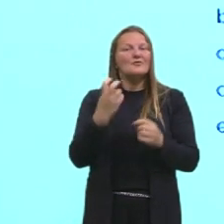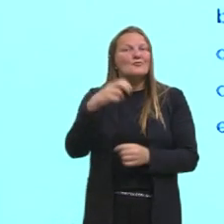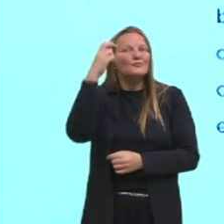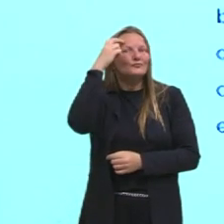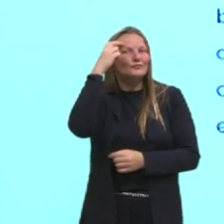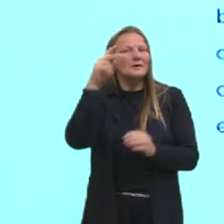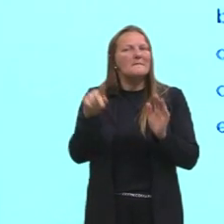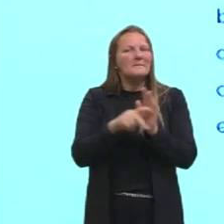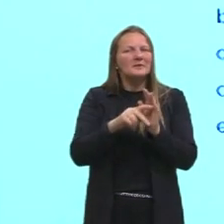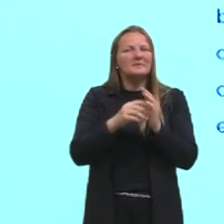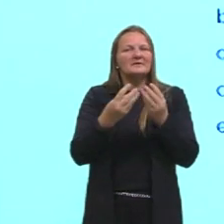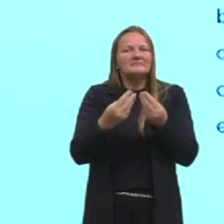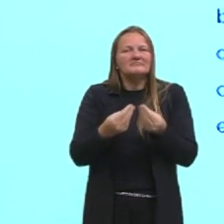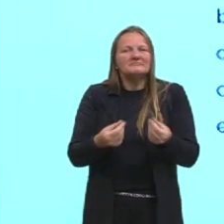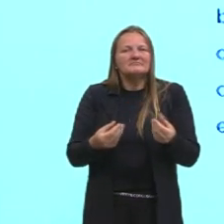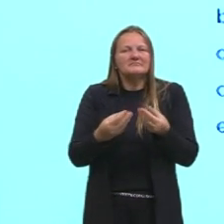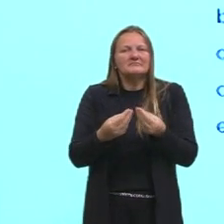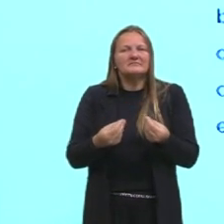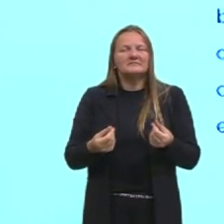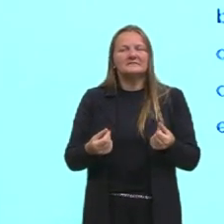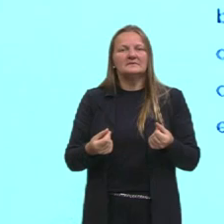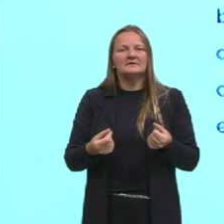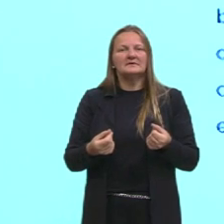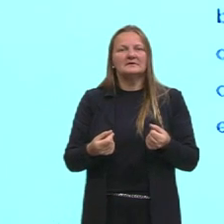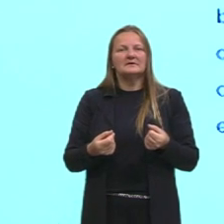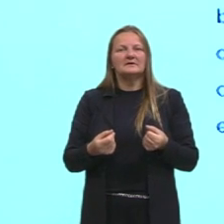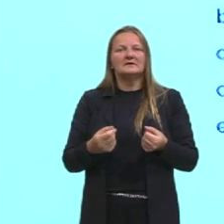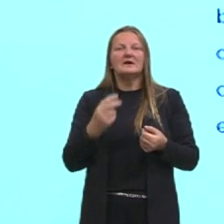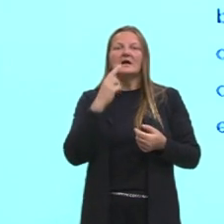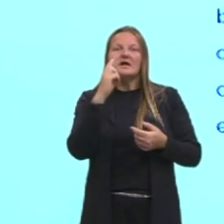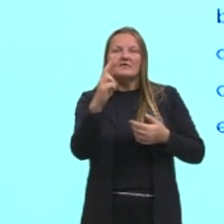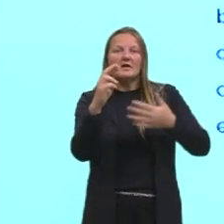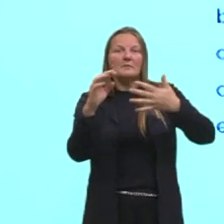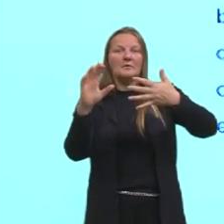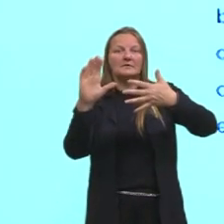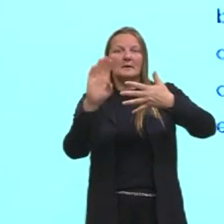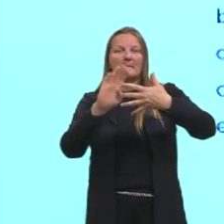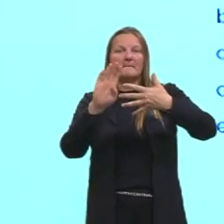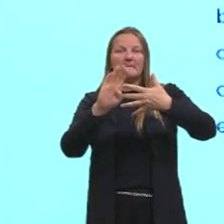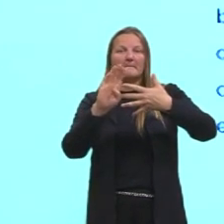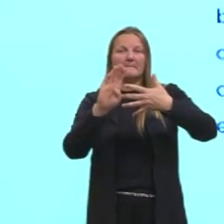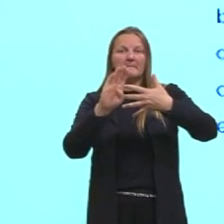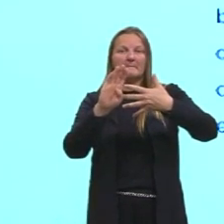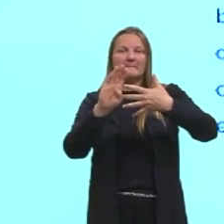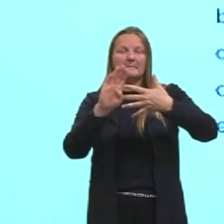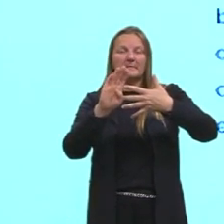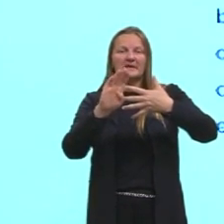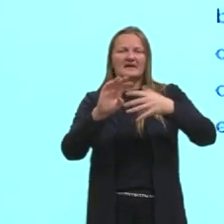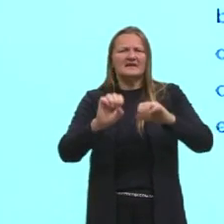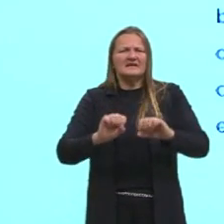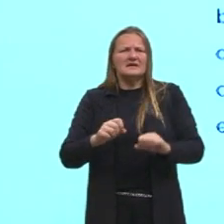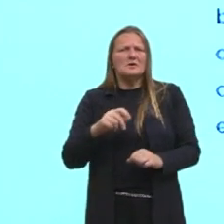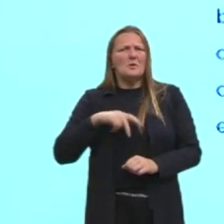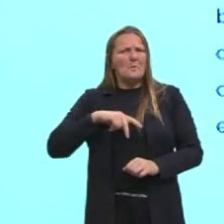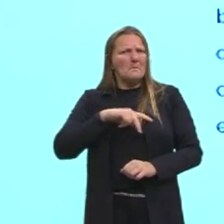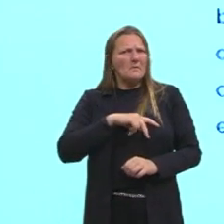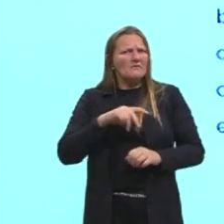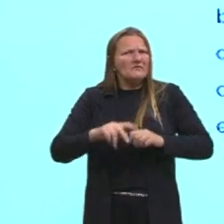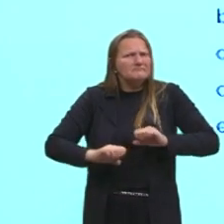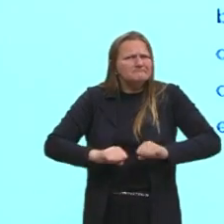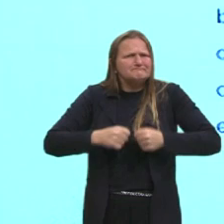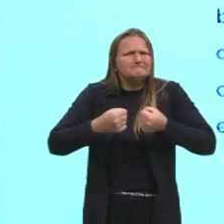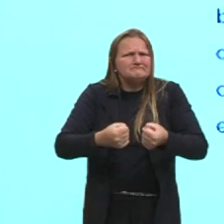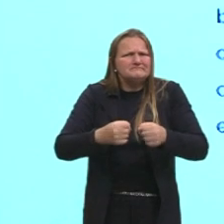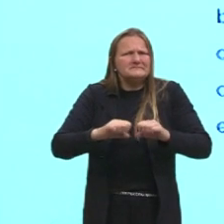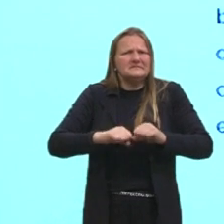aliás, pessoal, desculpa, a alternativa correta é a B, tentativa frustrada de resistência a um poder considerado